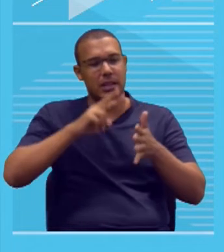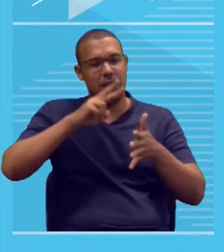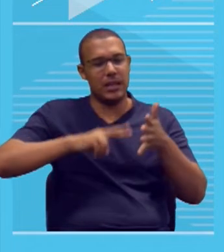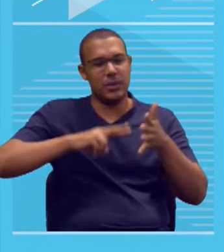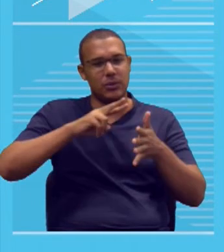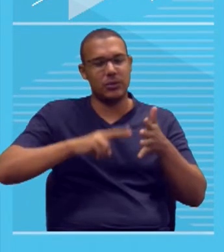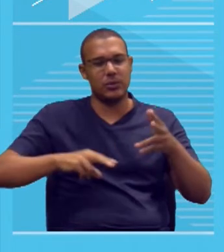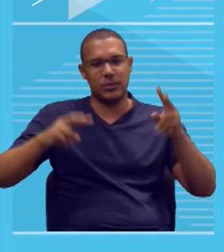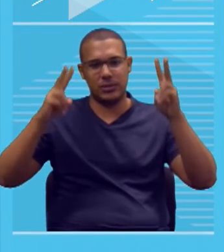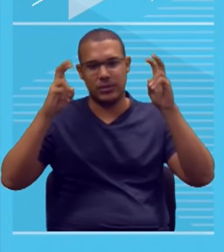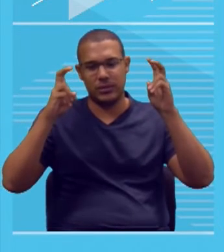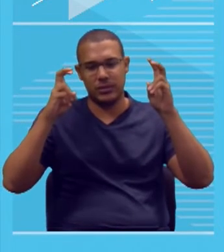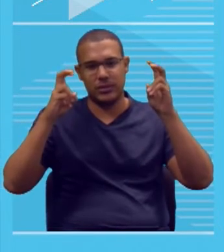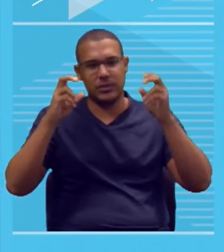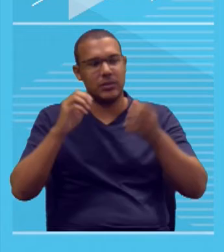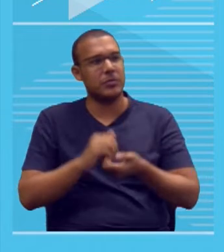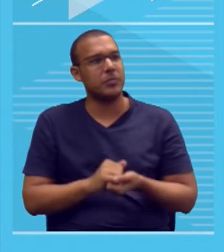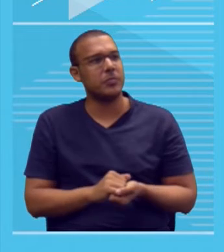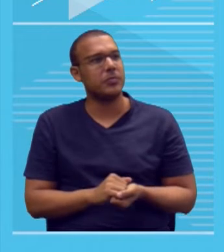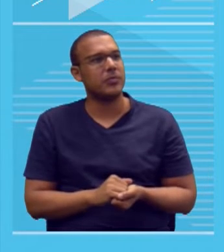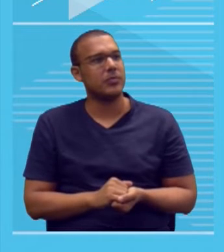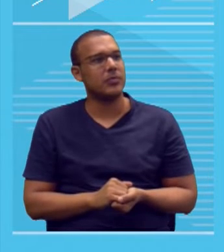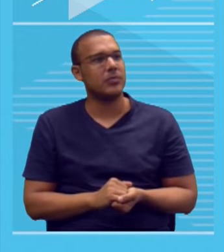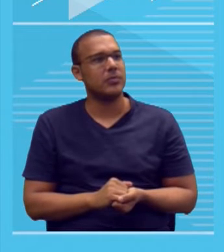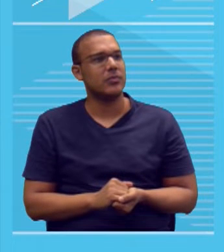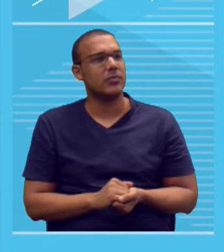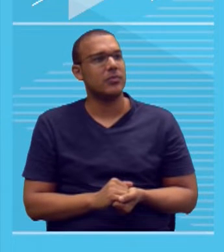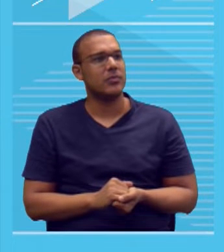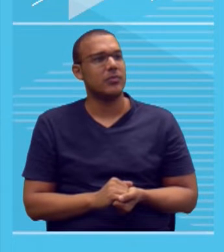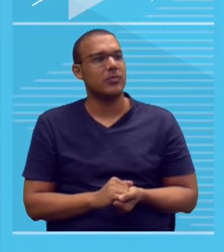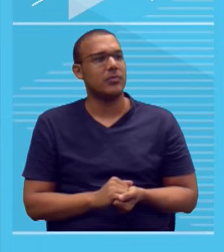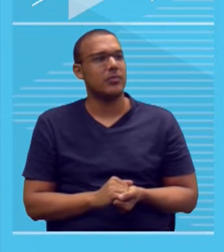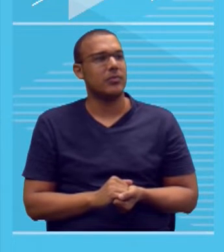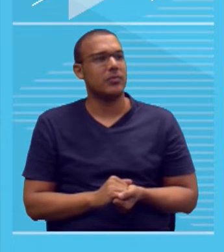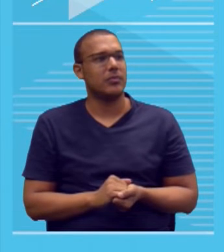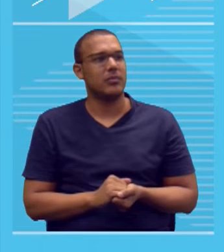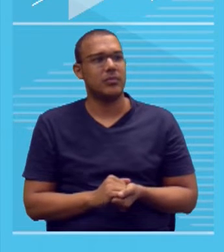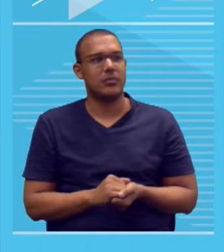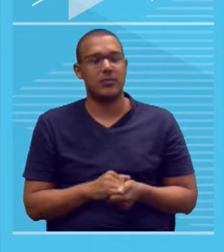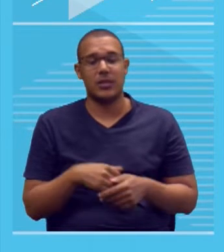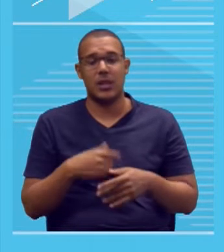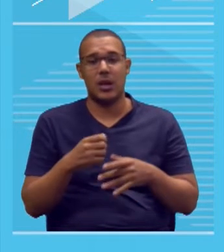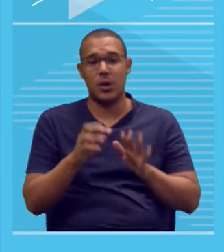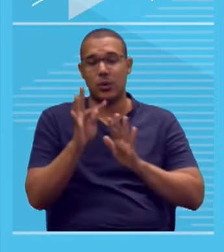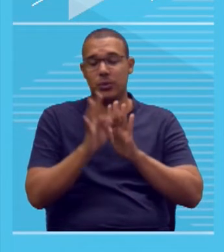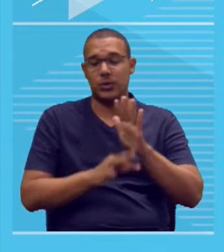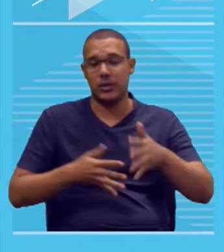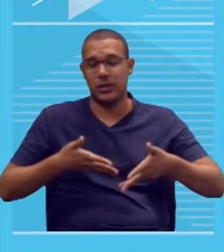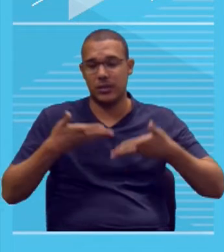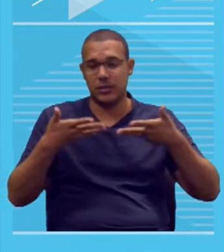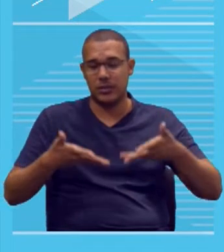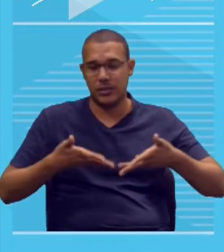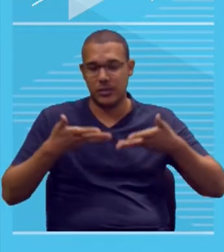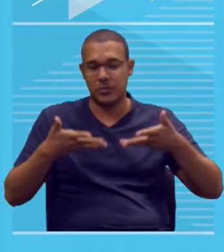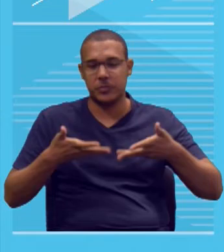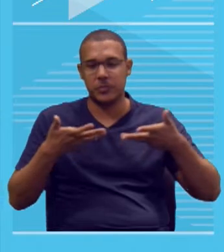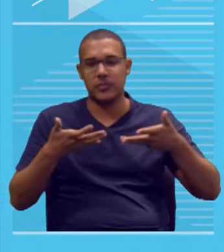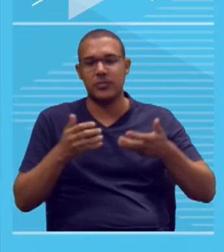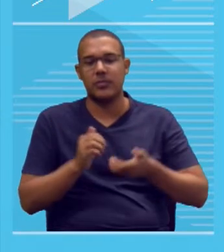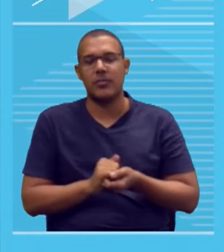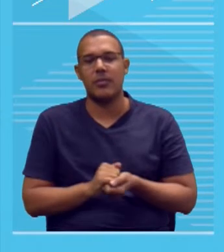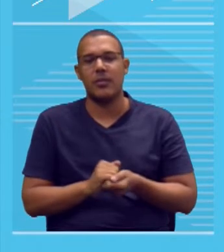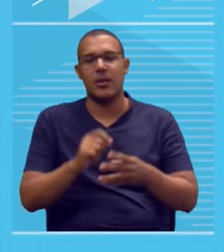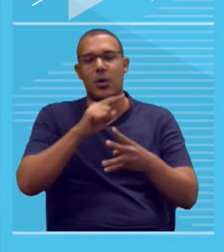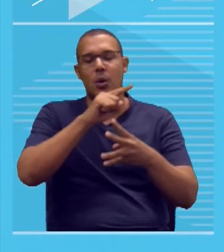sobre os algoritmos, tá? O painel de textos motivadores, ele normalmente vem com